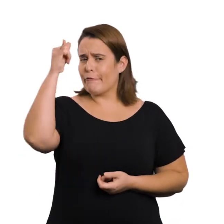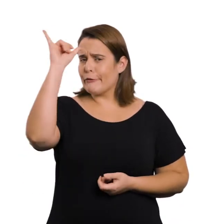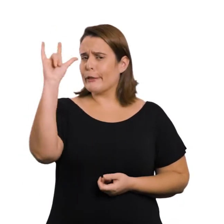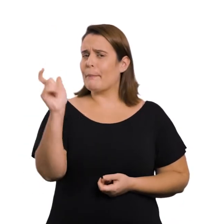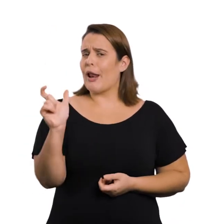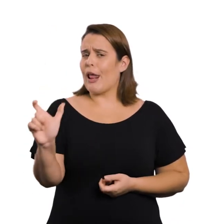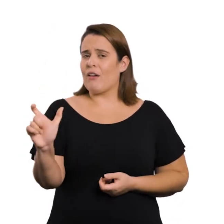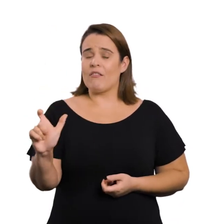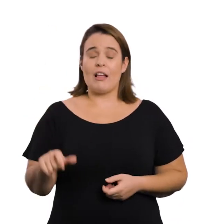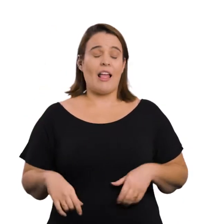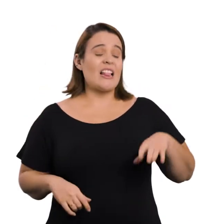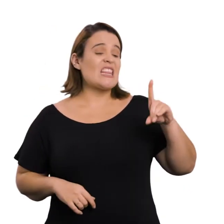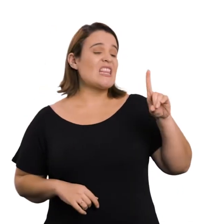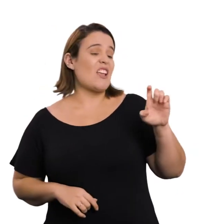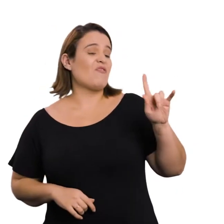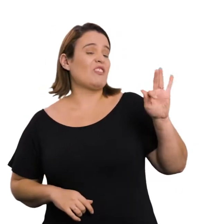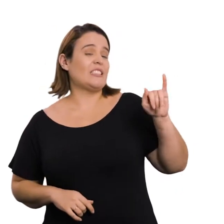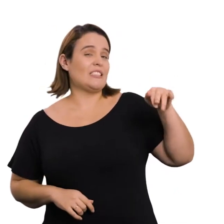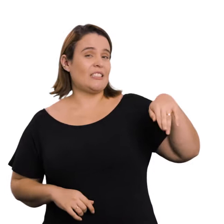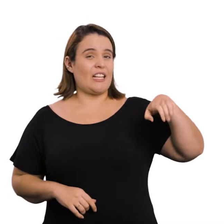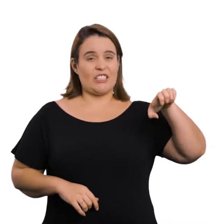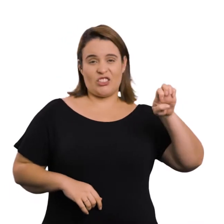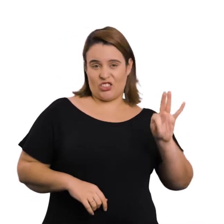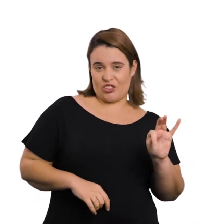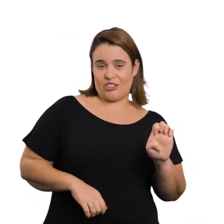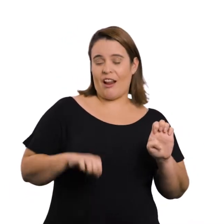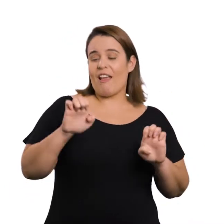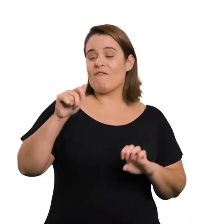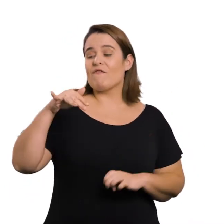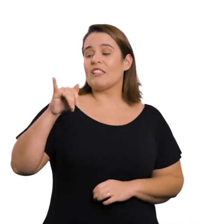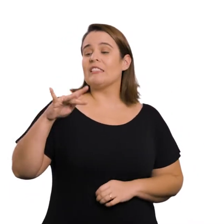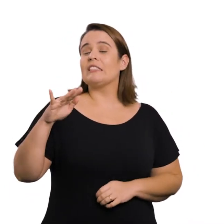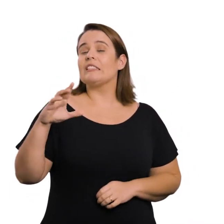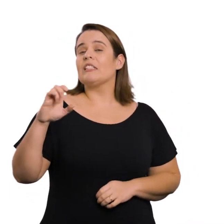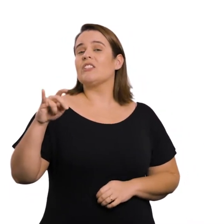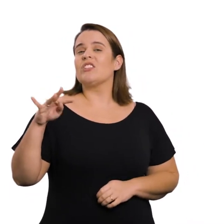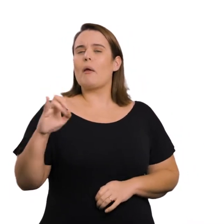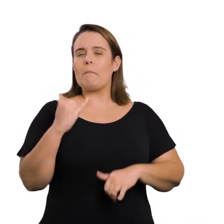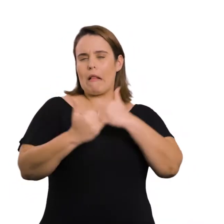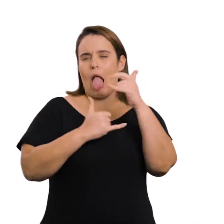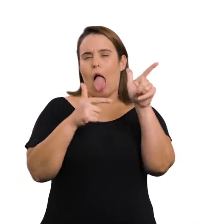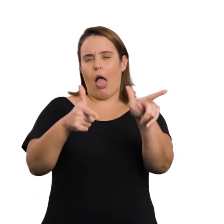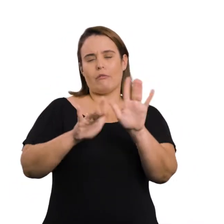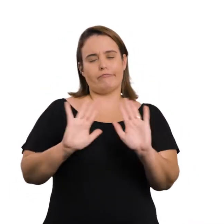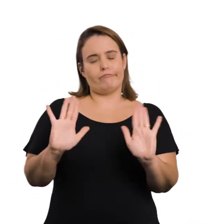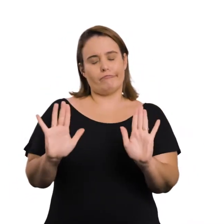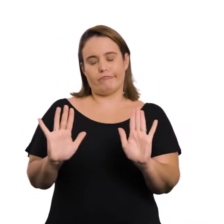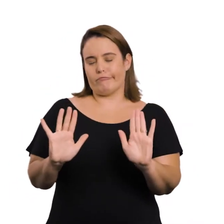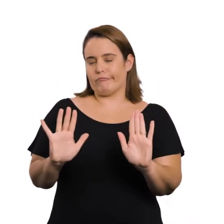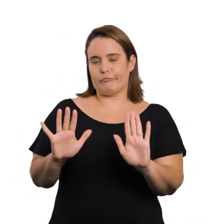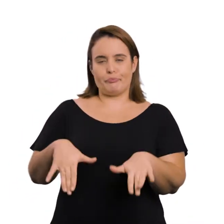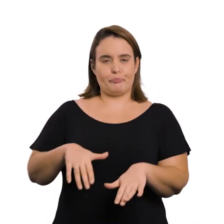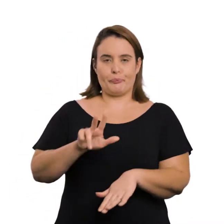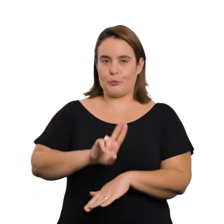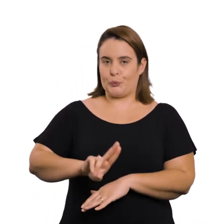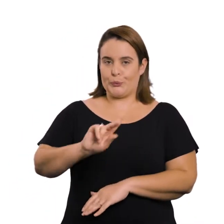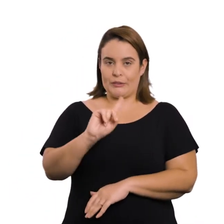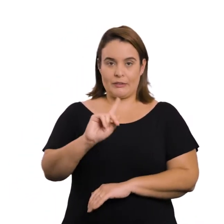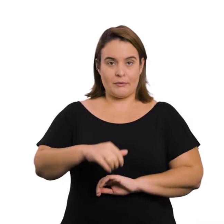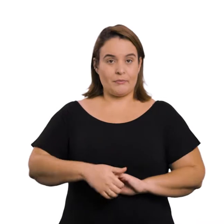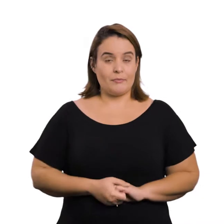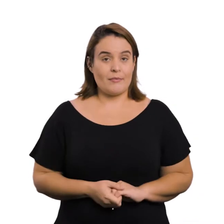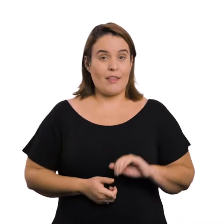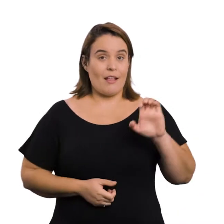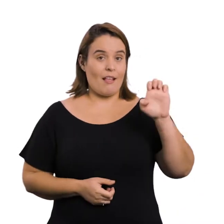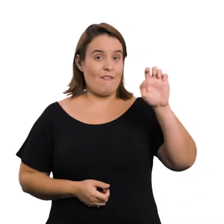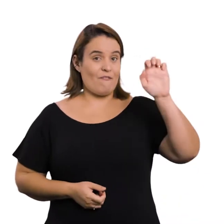Evite trocadilhos com as palavras deficiente e eficiente, mesmo com a intenção de valorizar a pessoa com deficiência